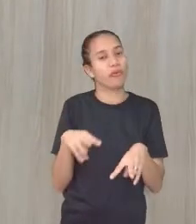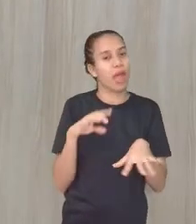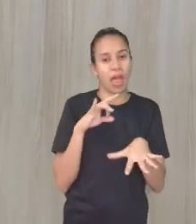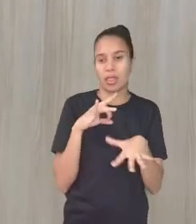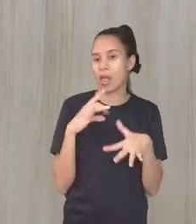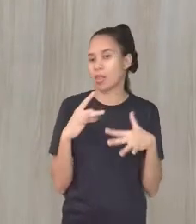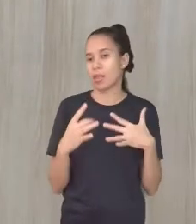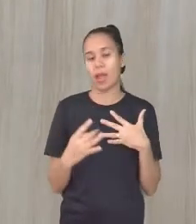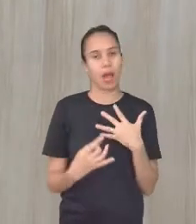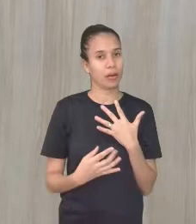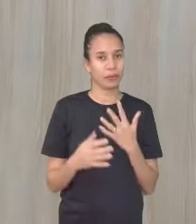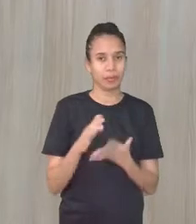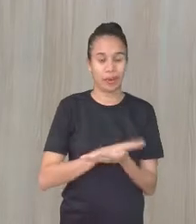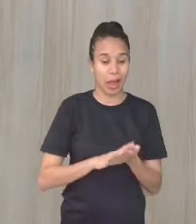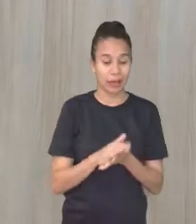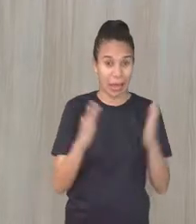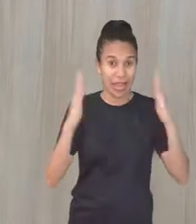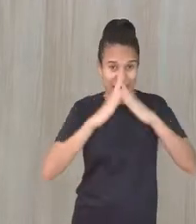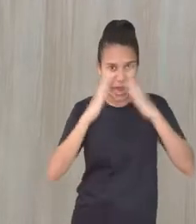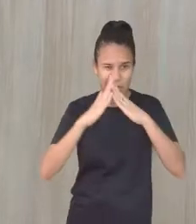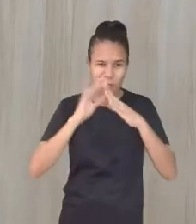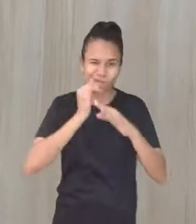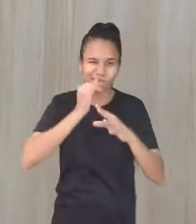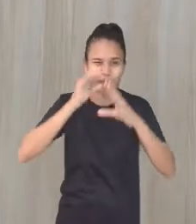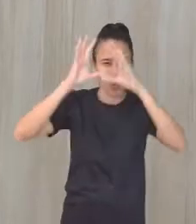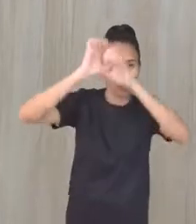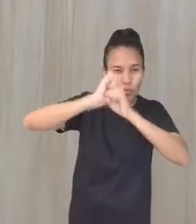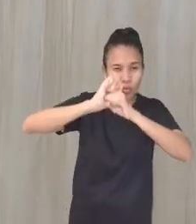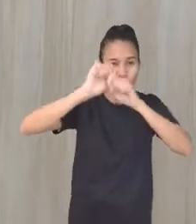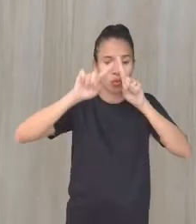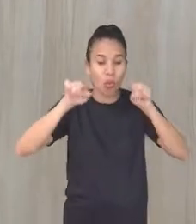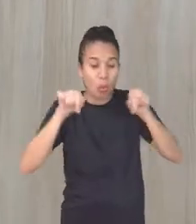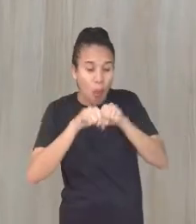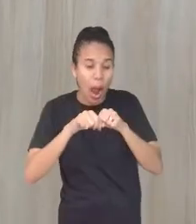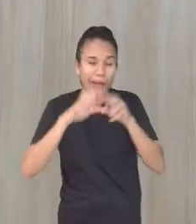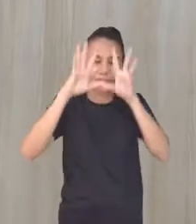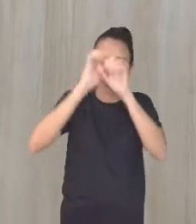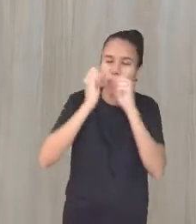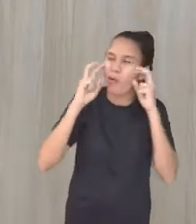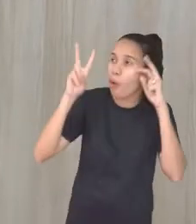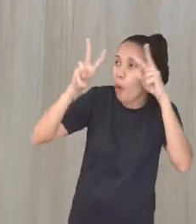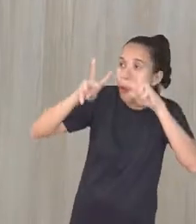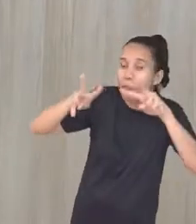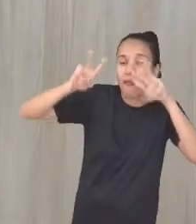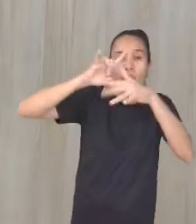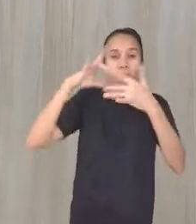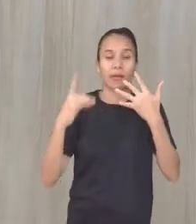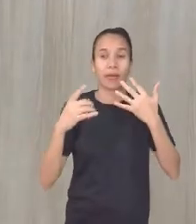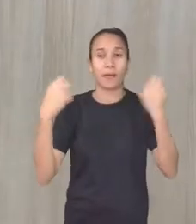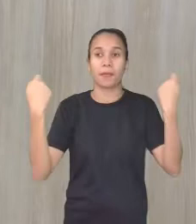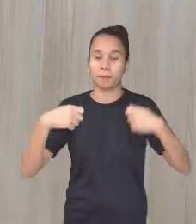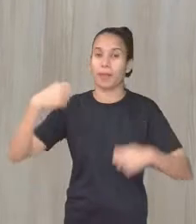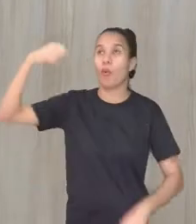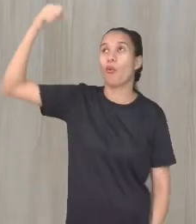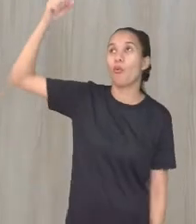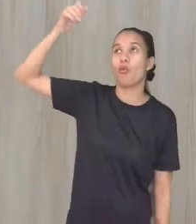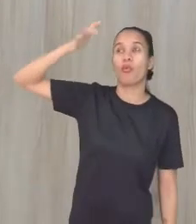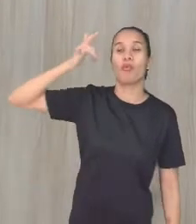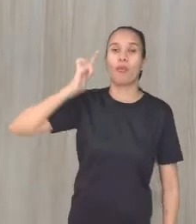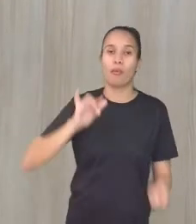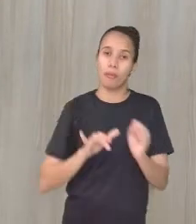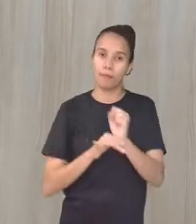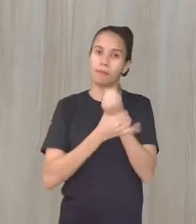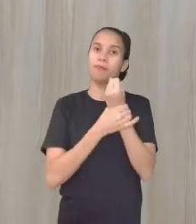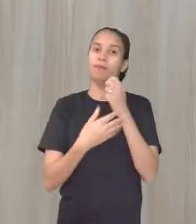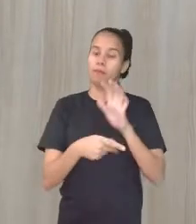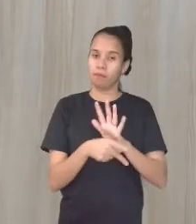detalhes. Dos móveis em casa, do quarto. Então, aí é na presença da luz que a gente tem segurança do